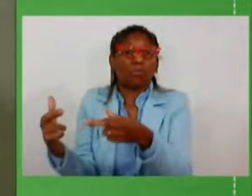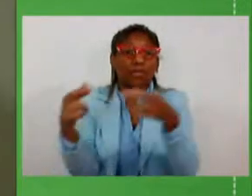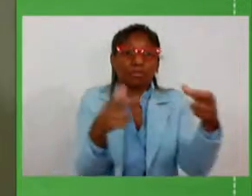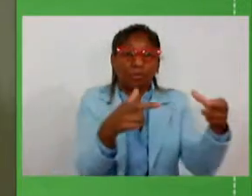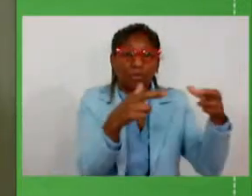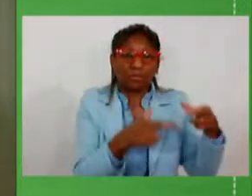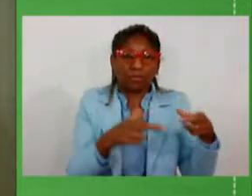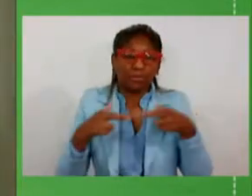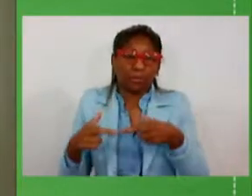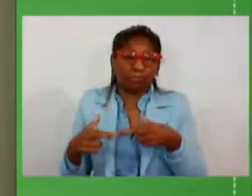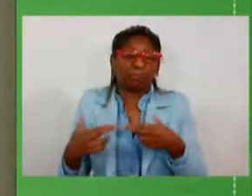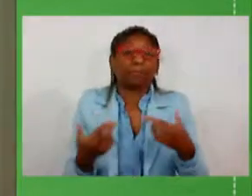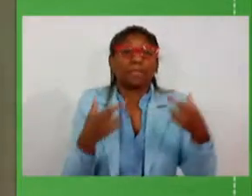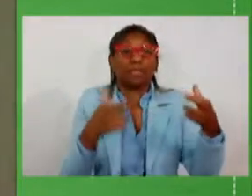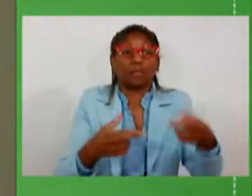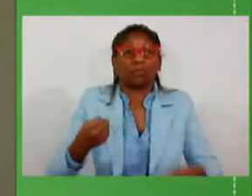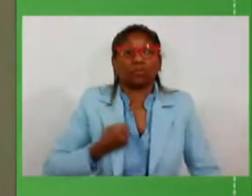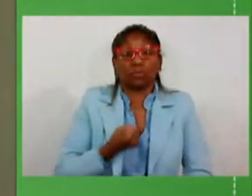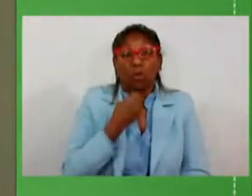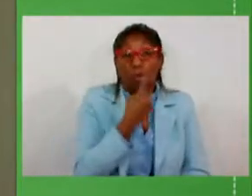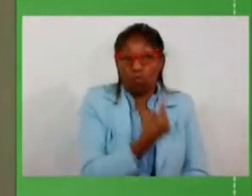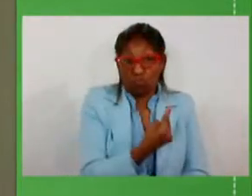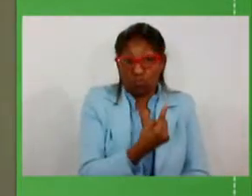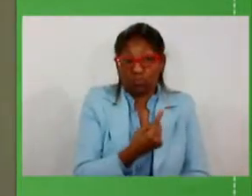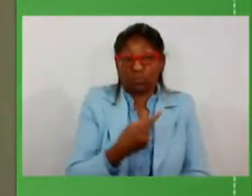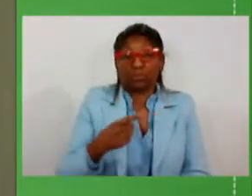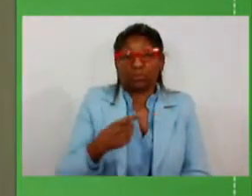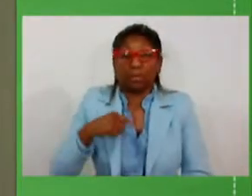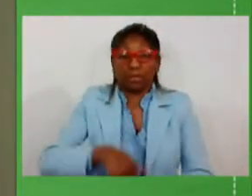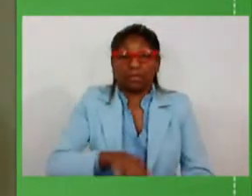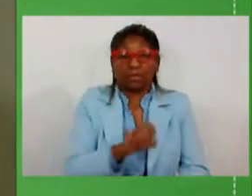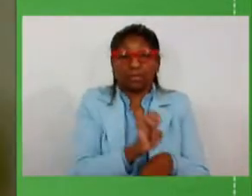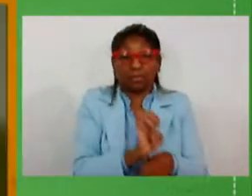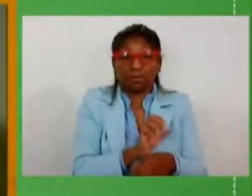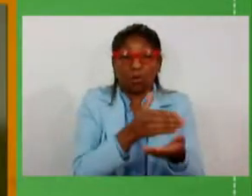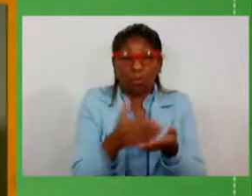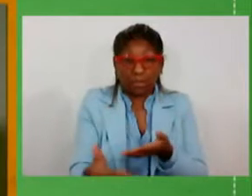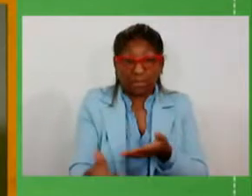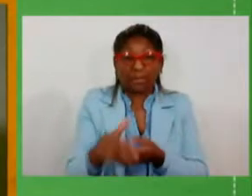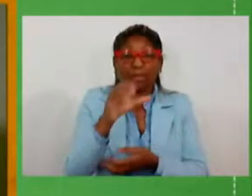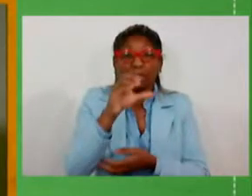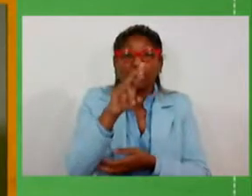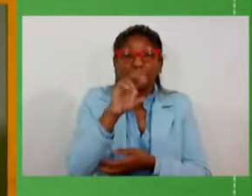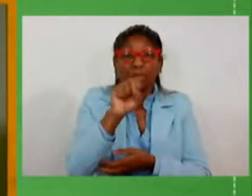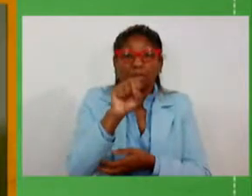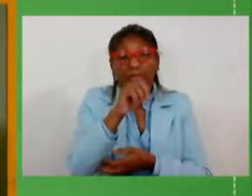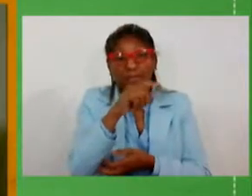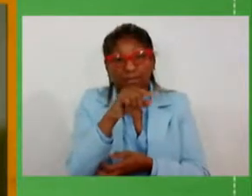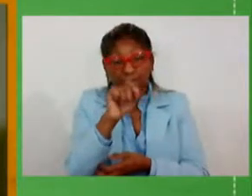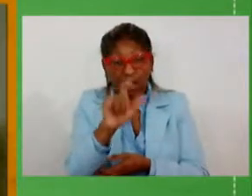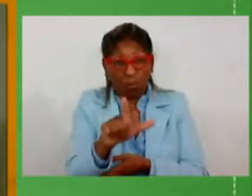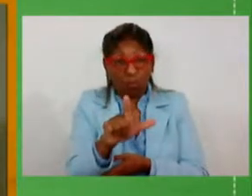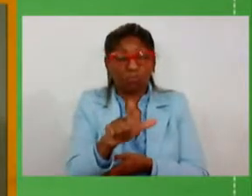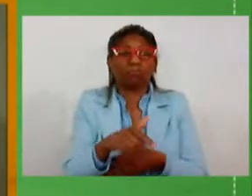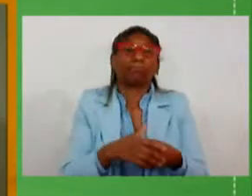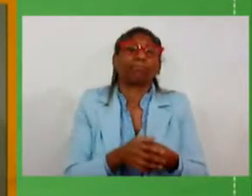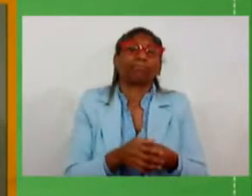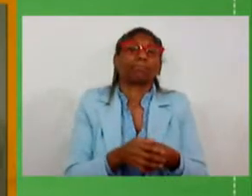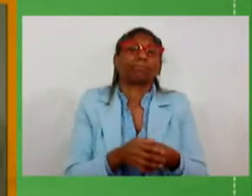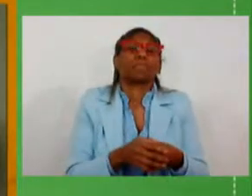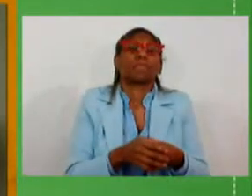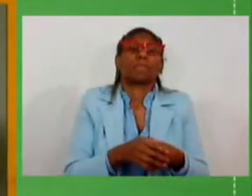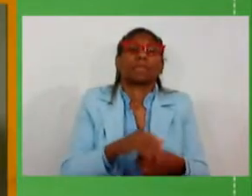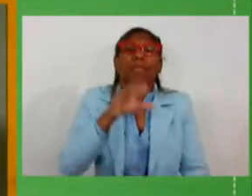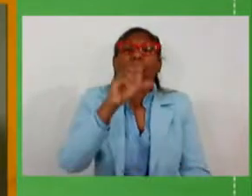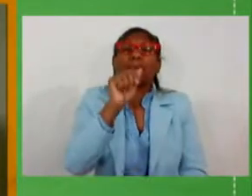na região 1, nós temos aqui no nosso Estado a região que começa em Cristal e Arambaré, mais ao sul, vai até os vales do Caí e dos